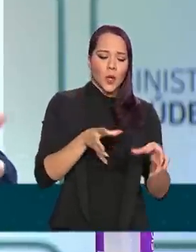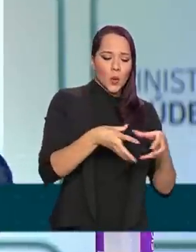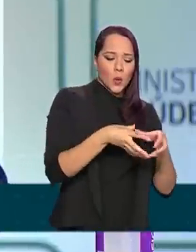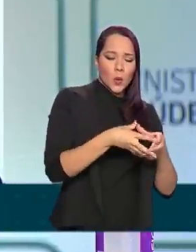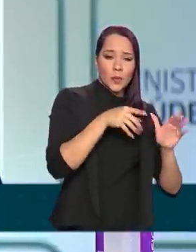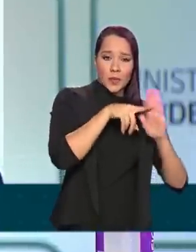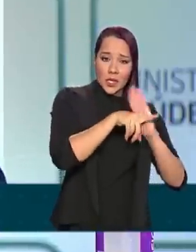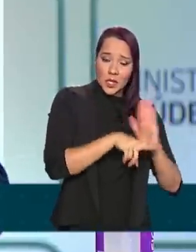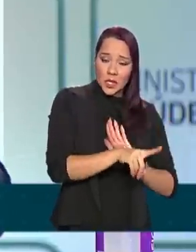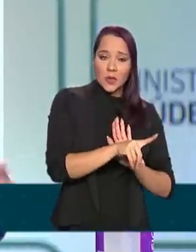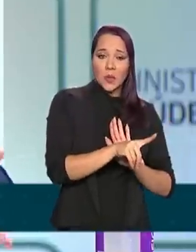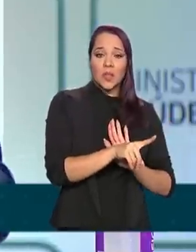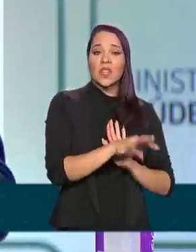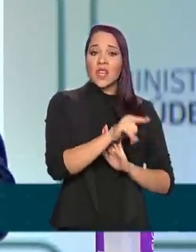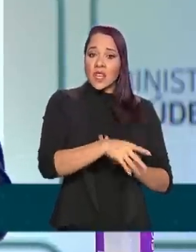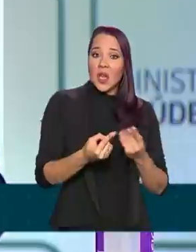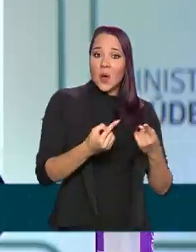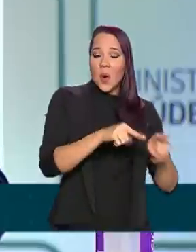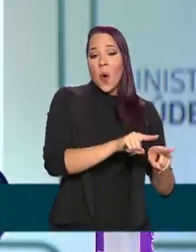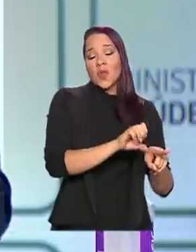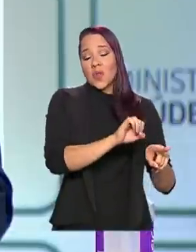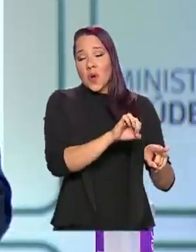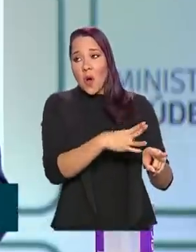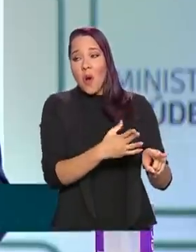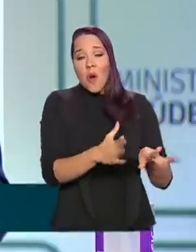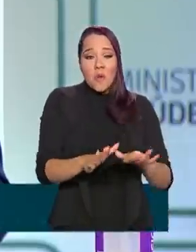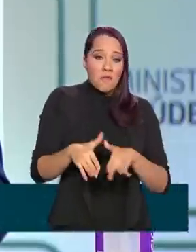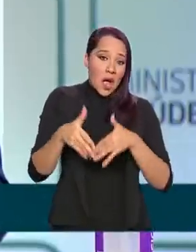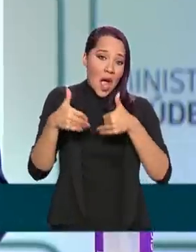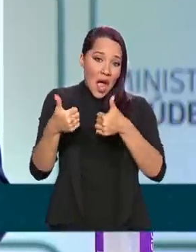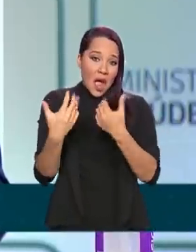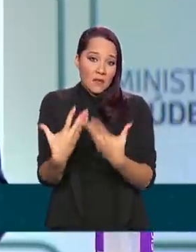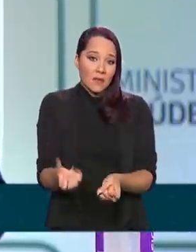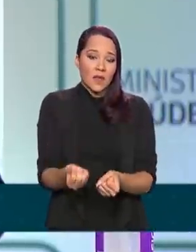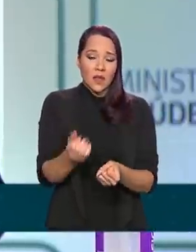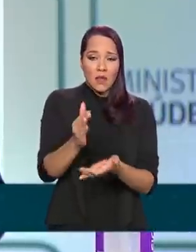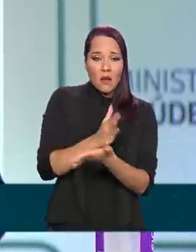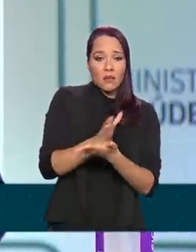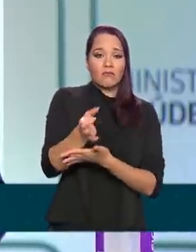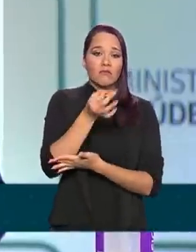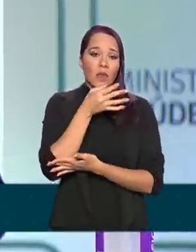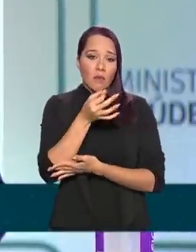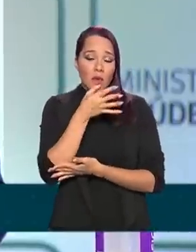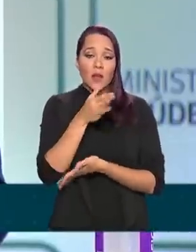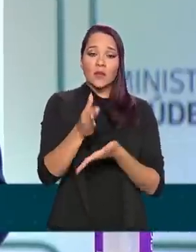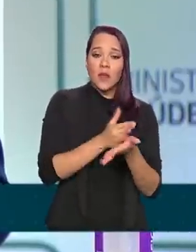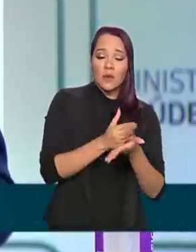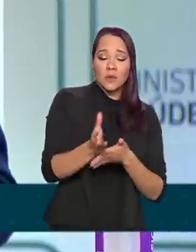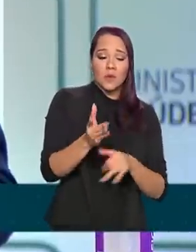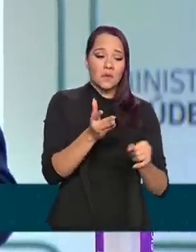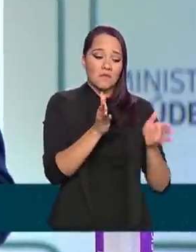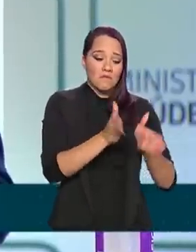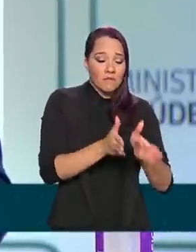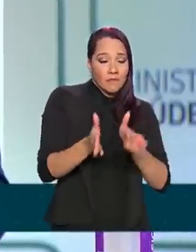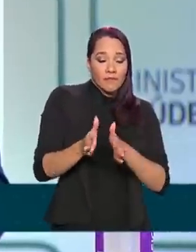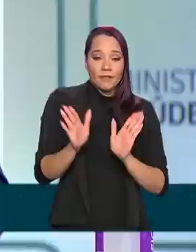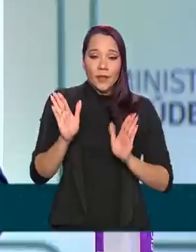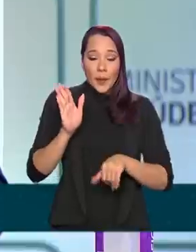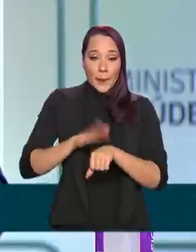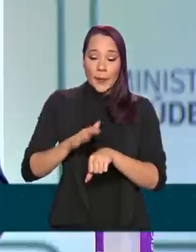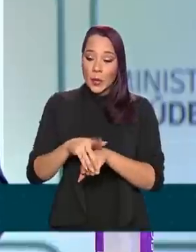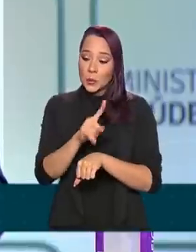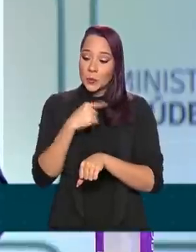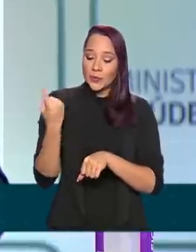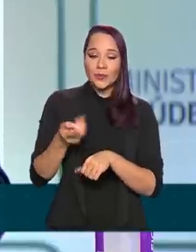pesquisadores que se colocam contra ou a favor de determinadas medicações em determinados momentos. E cabe a nós,